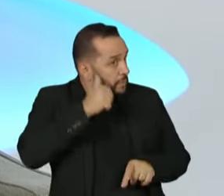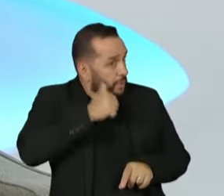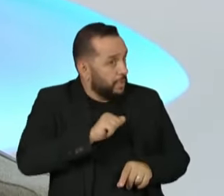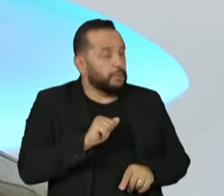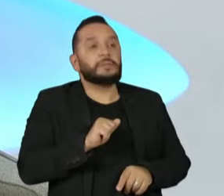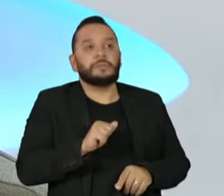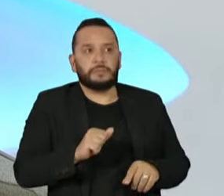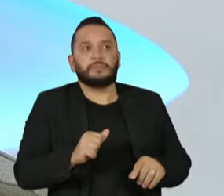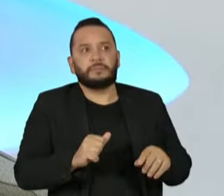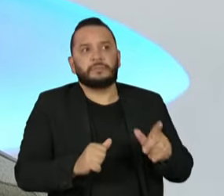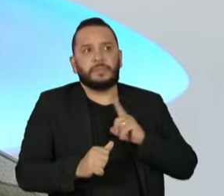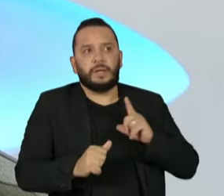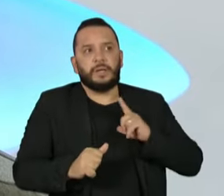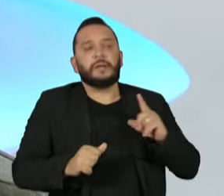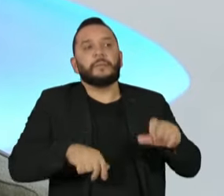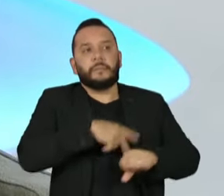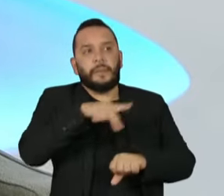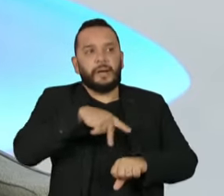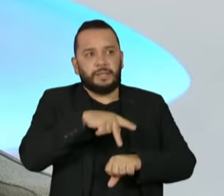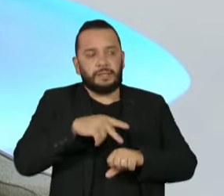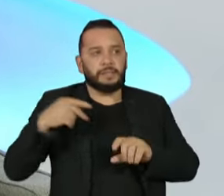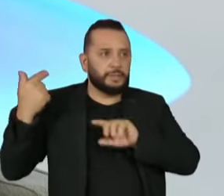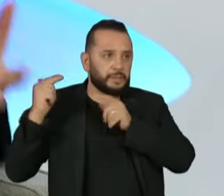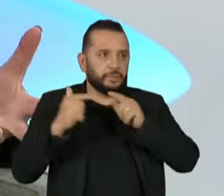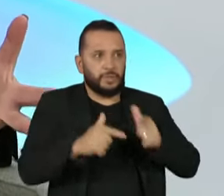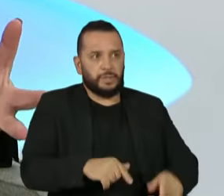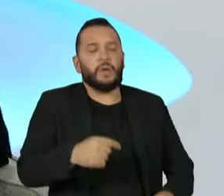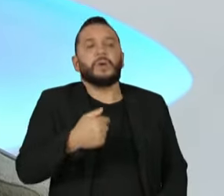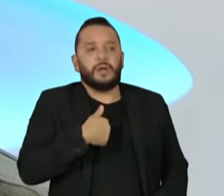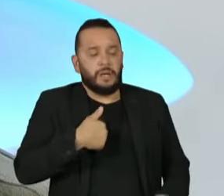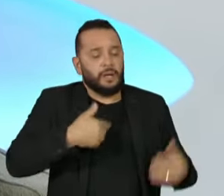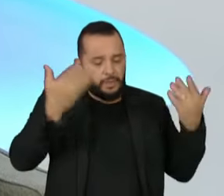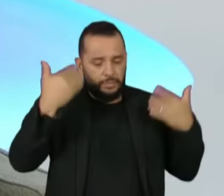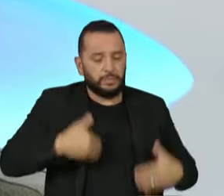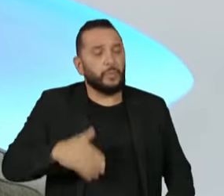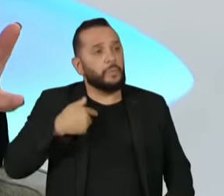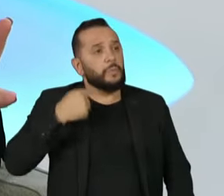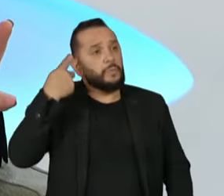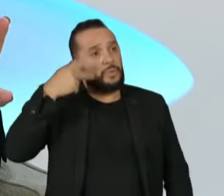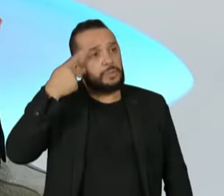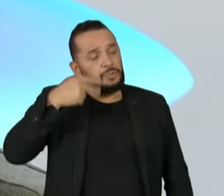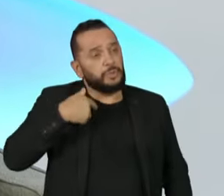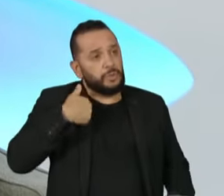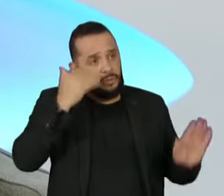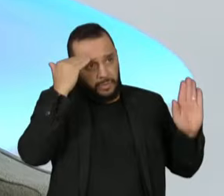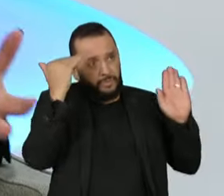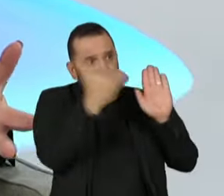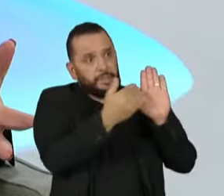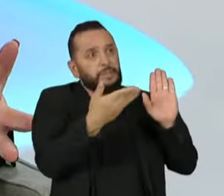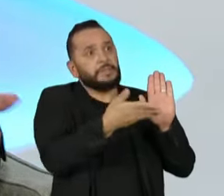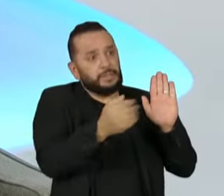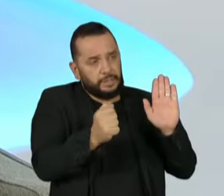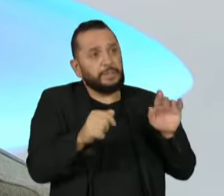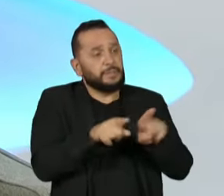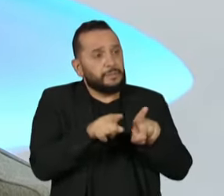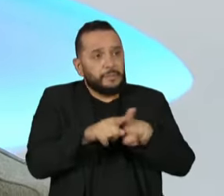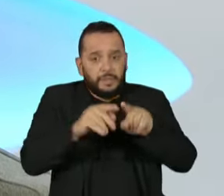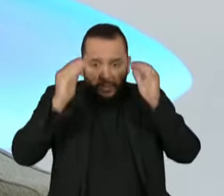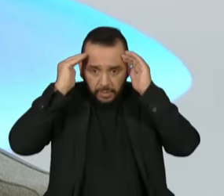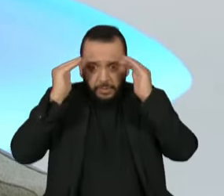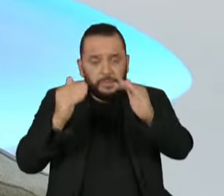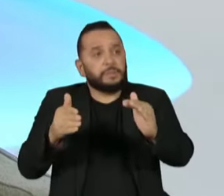Nós estamos diante de um país conservador. Eu sou uma parlamentar que tem que, obviamente, obedecer aquilo que diz, a vontade da maioria.